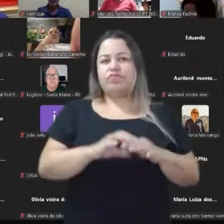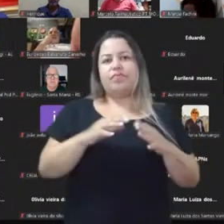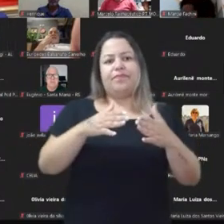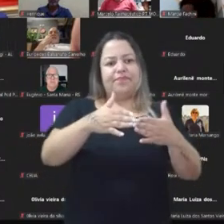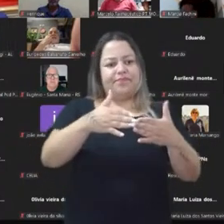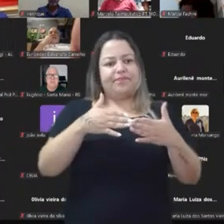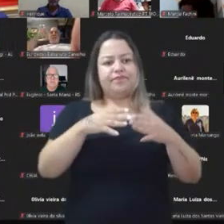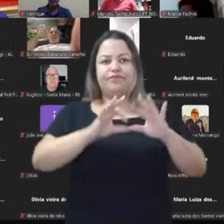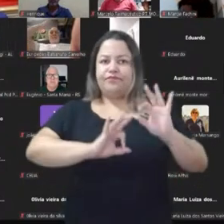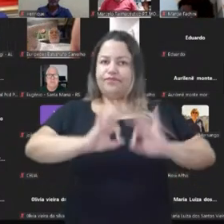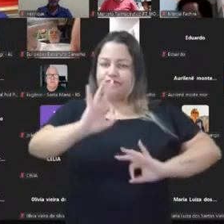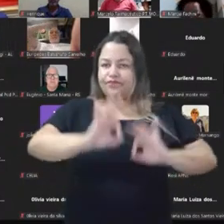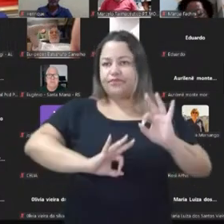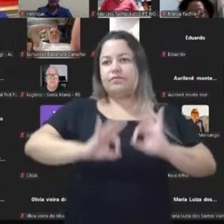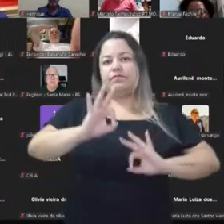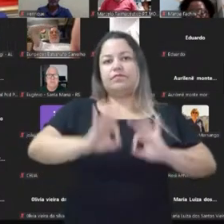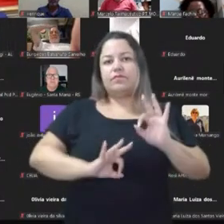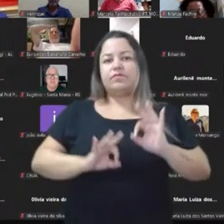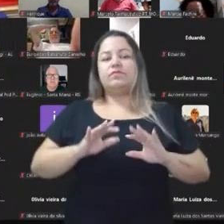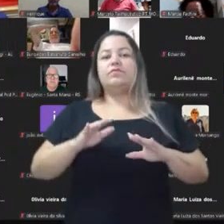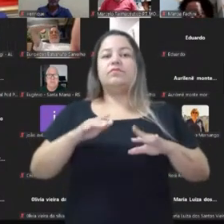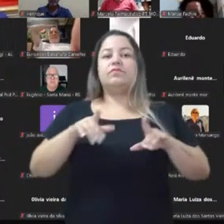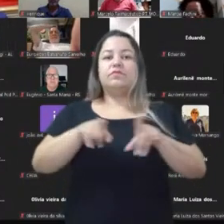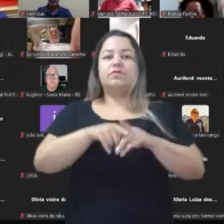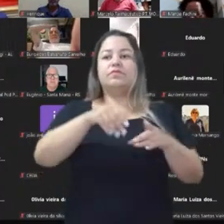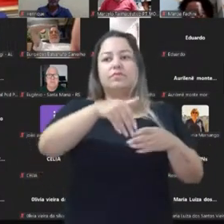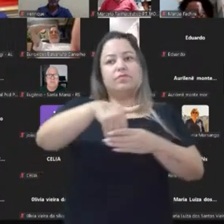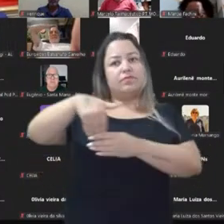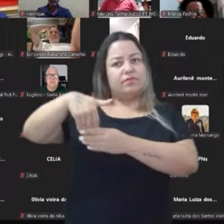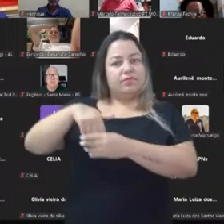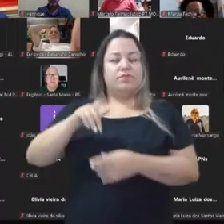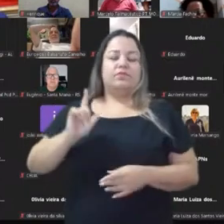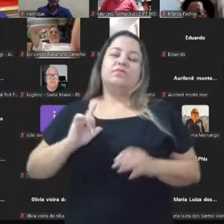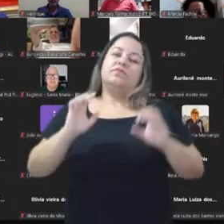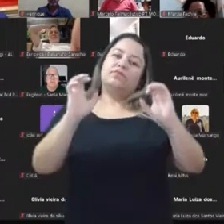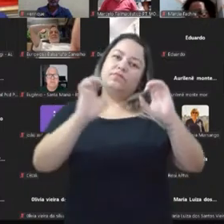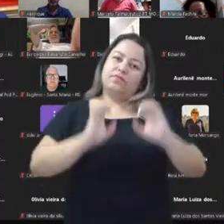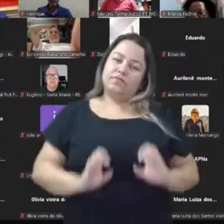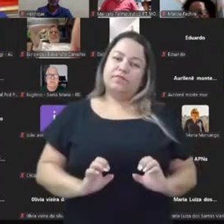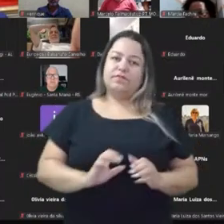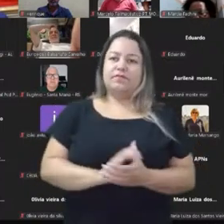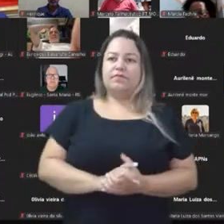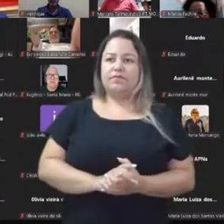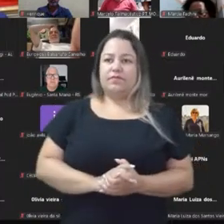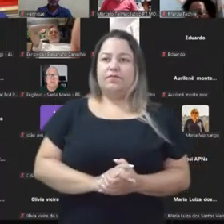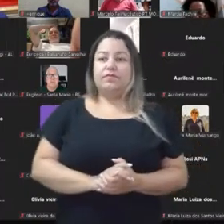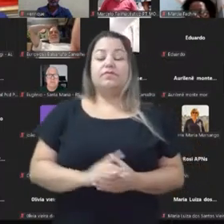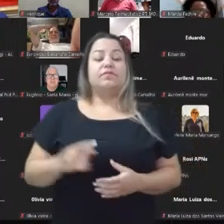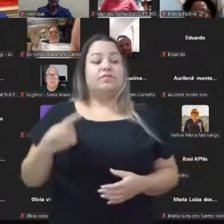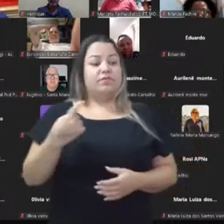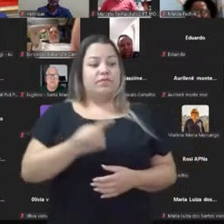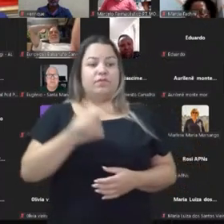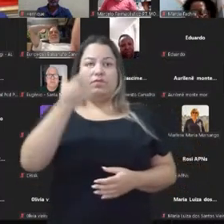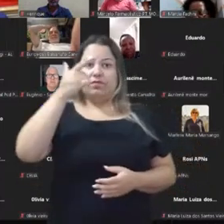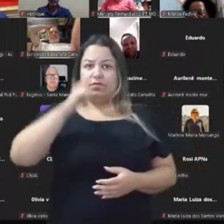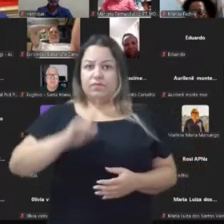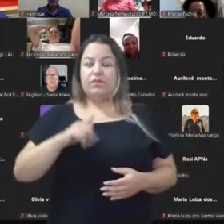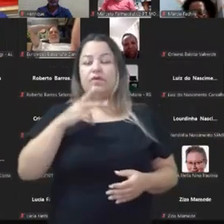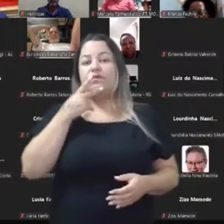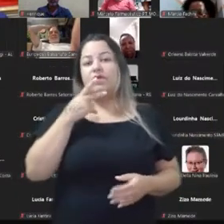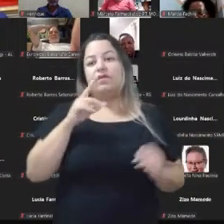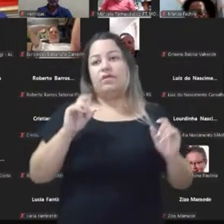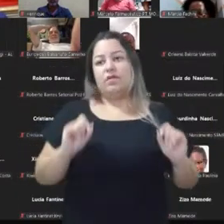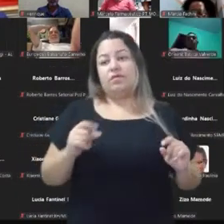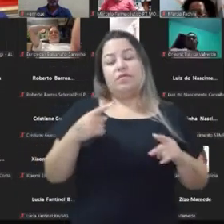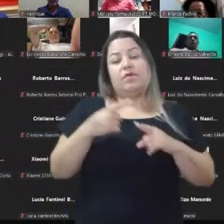organização, que é uma coisa que em campanha eleitoral tem, tem uma estrutura e uma mobilização, que aí a gente ganha, viu, eu falei aqui, a gente